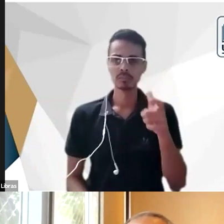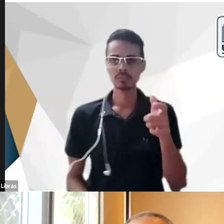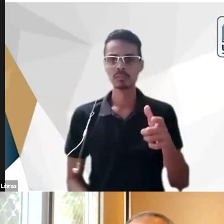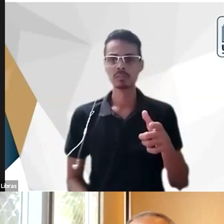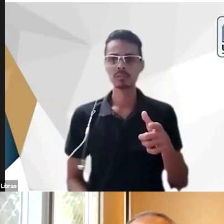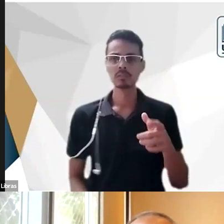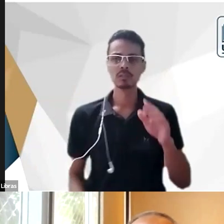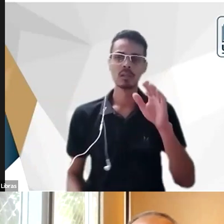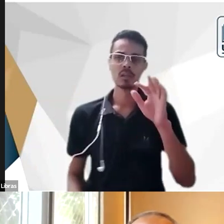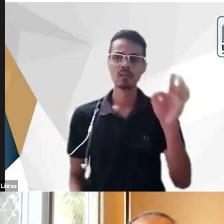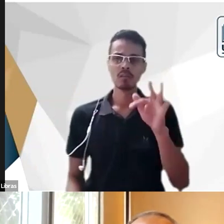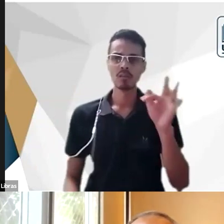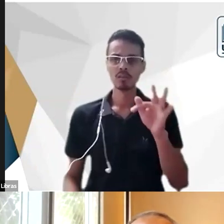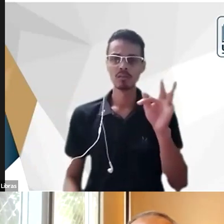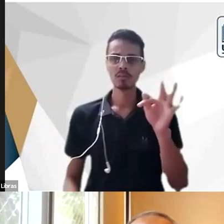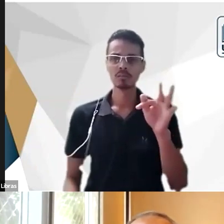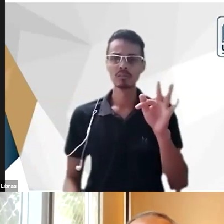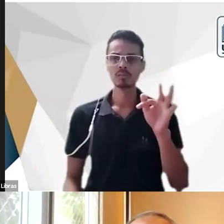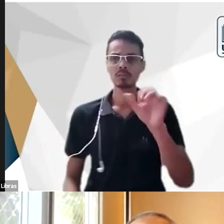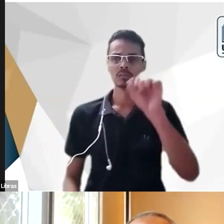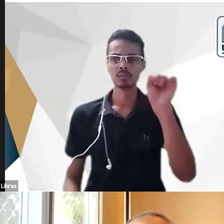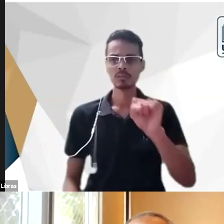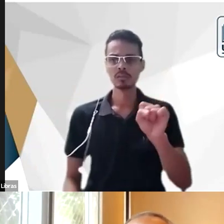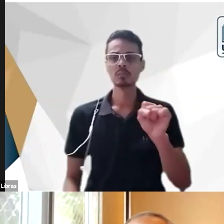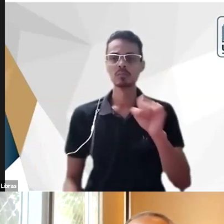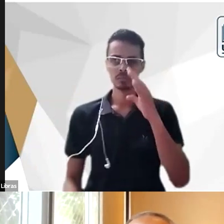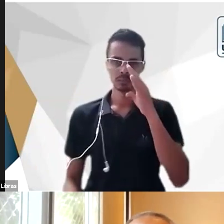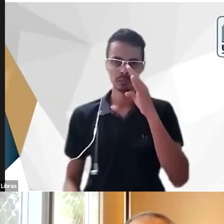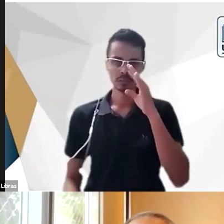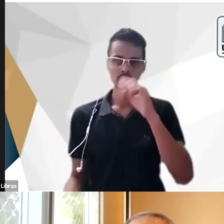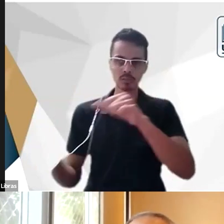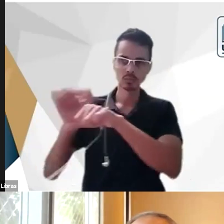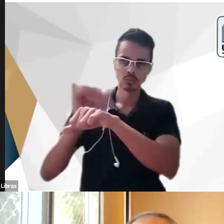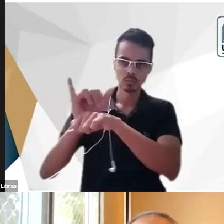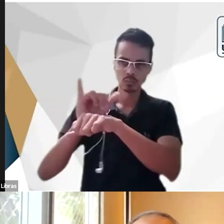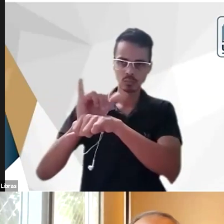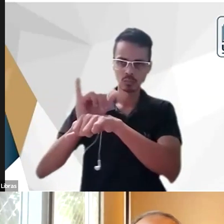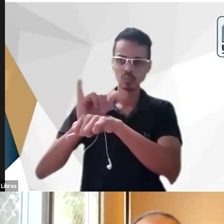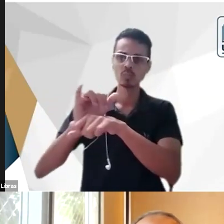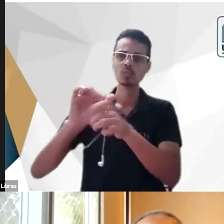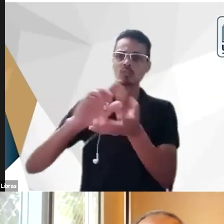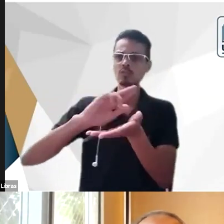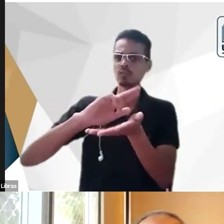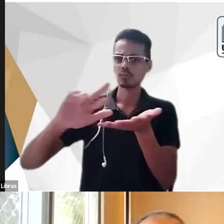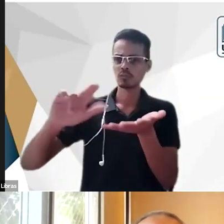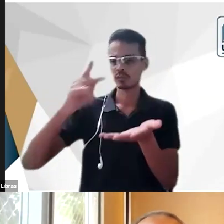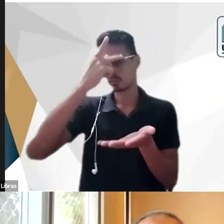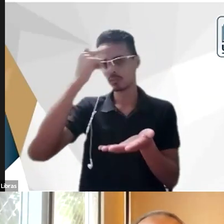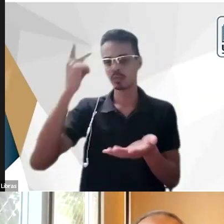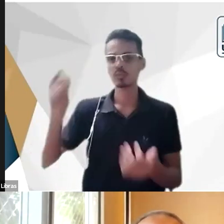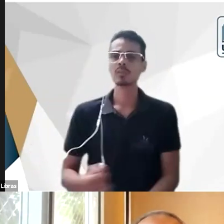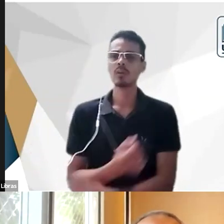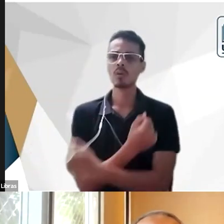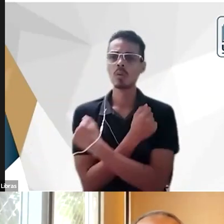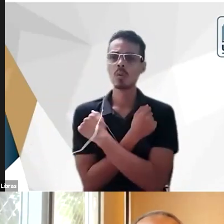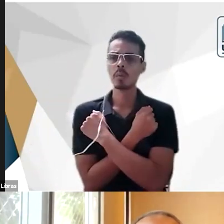Jurídicas está assistindo ao evento ao vivo através de vários integrantes então um abraço para a